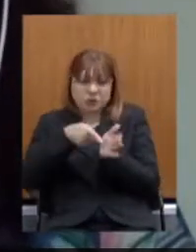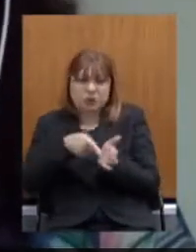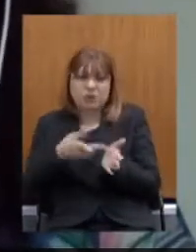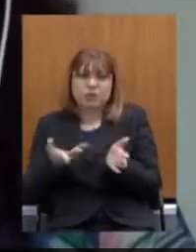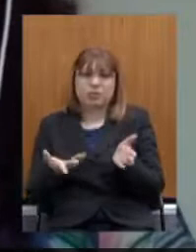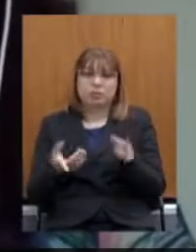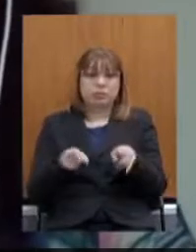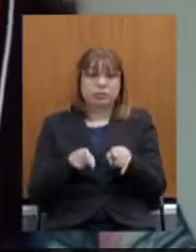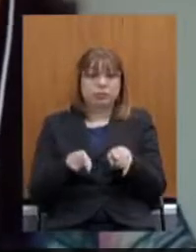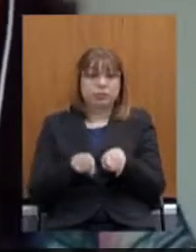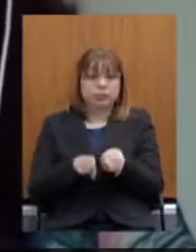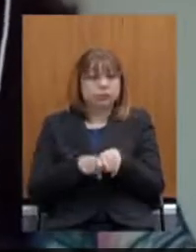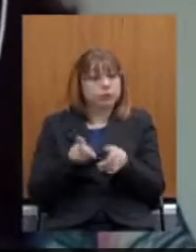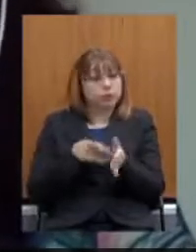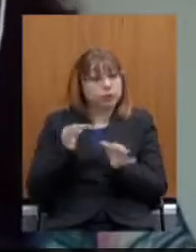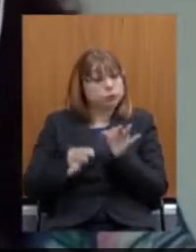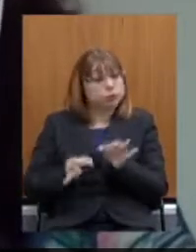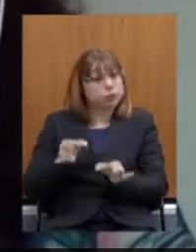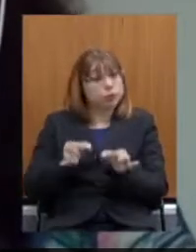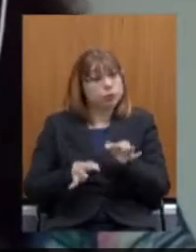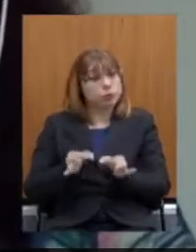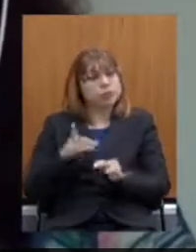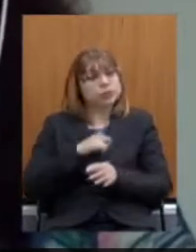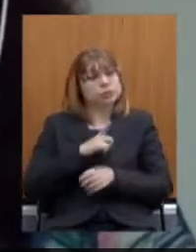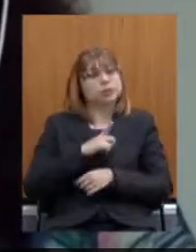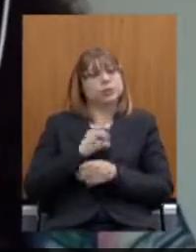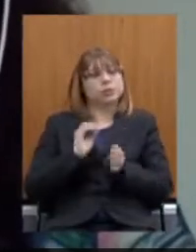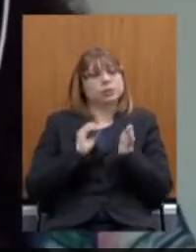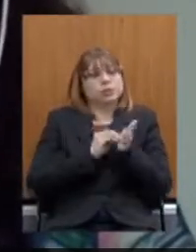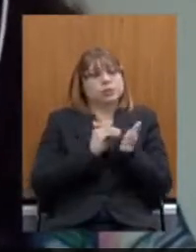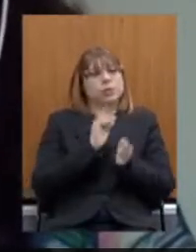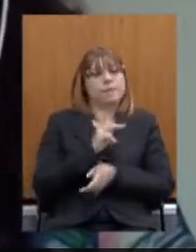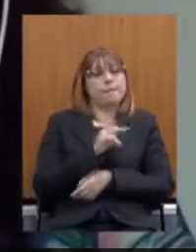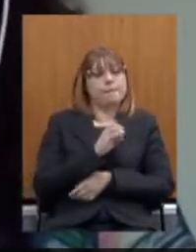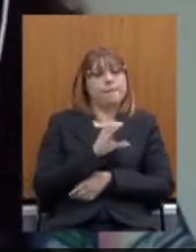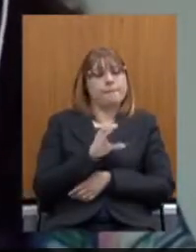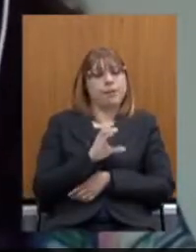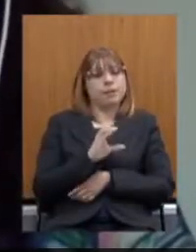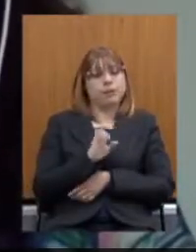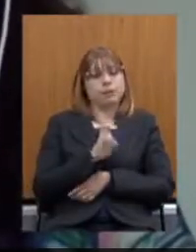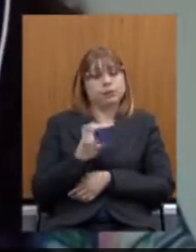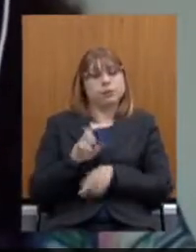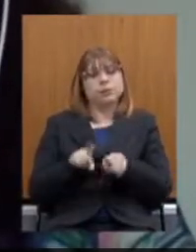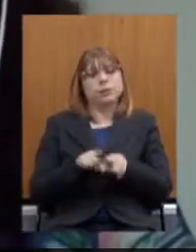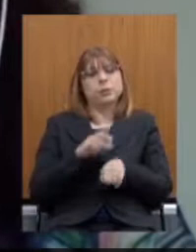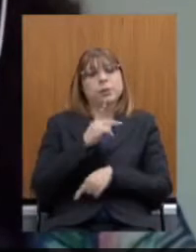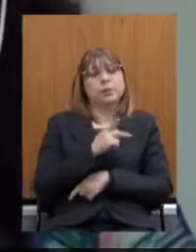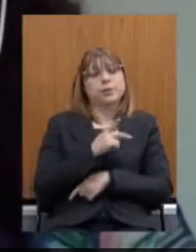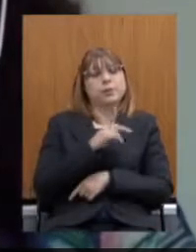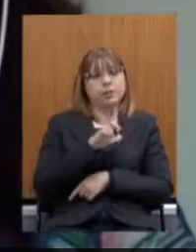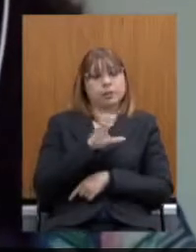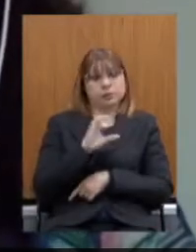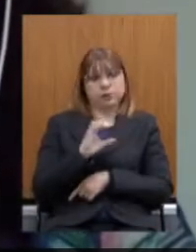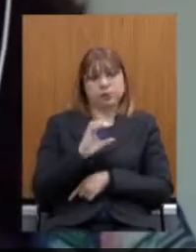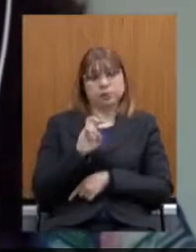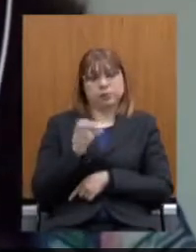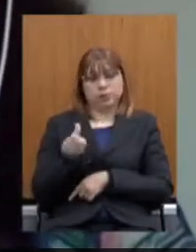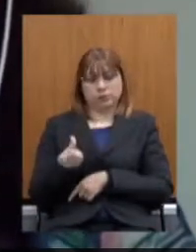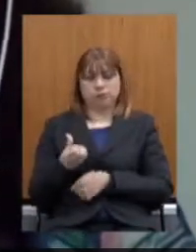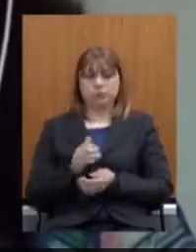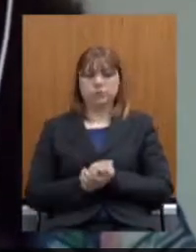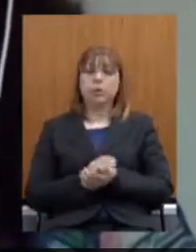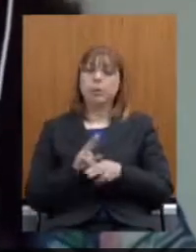as injustiças que estão na PEC 55 e no PLC 46. Por isso,